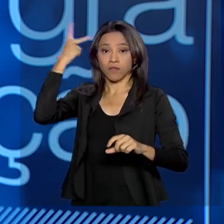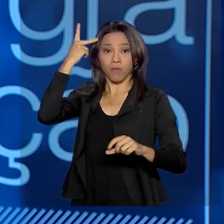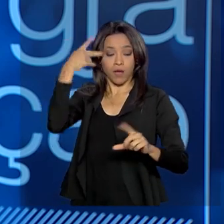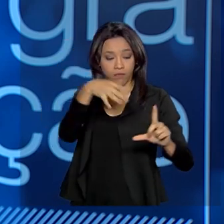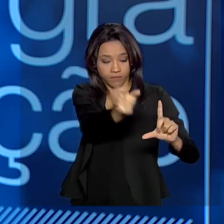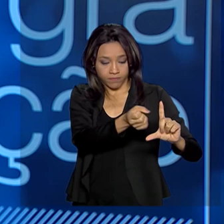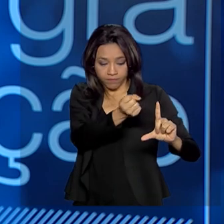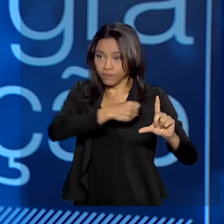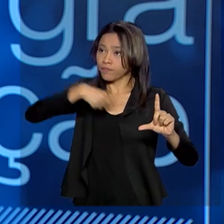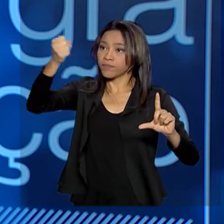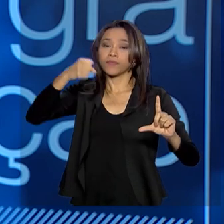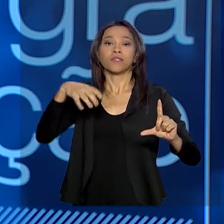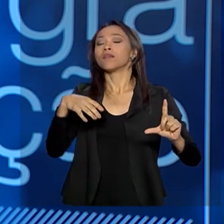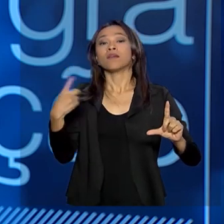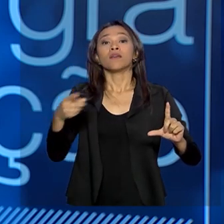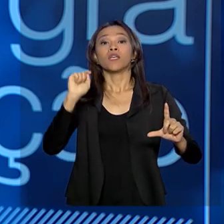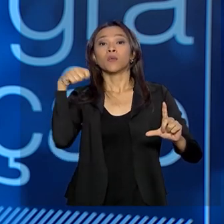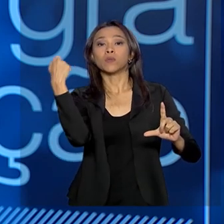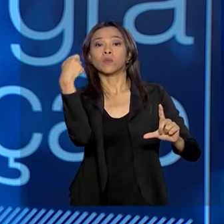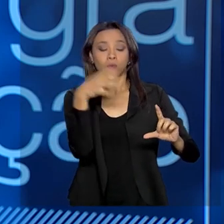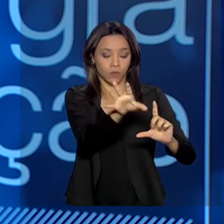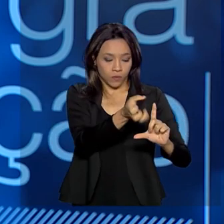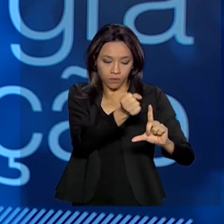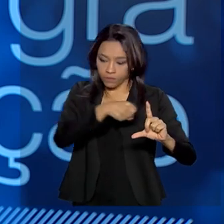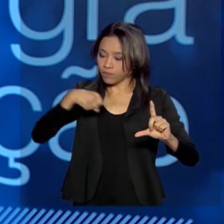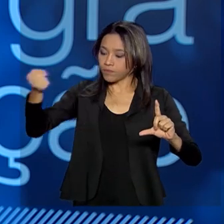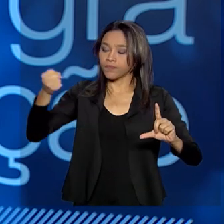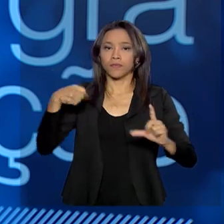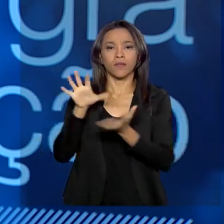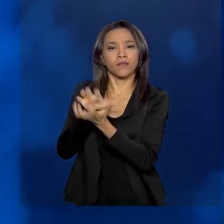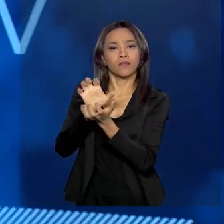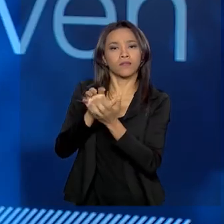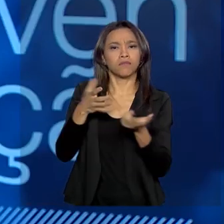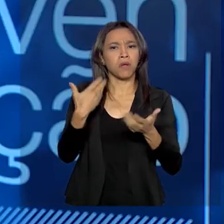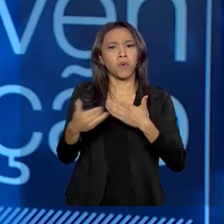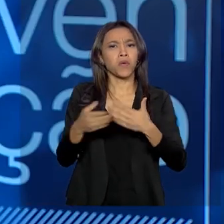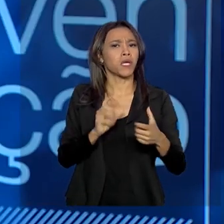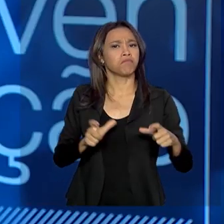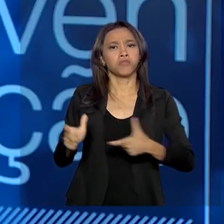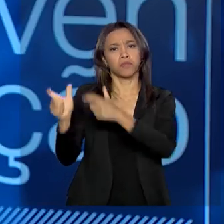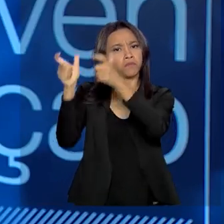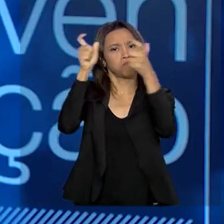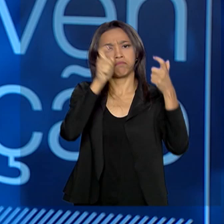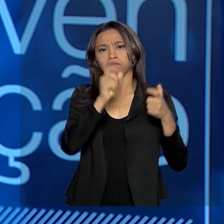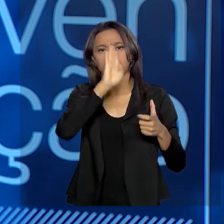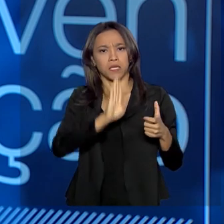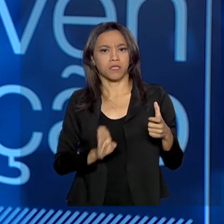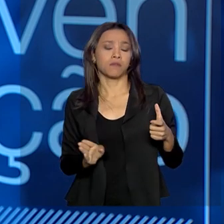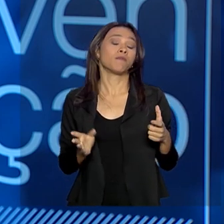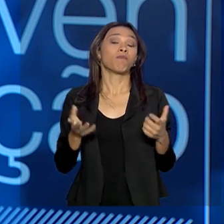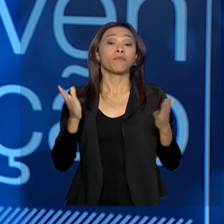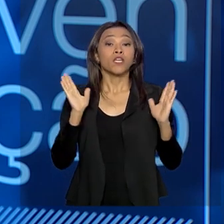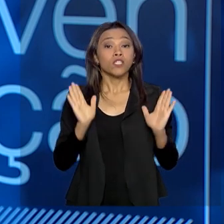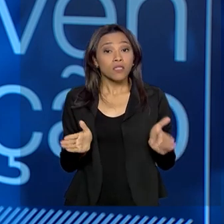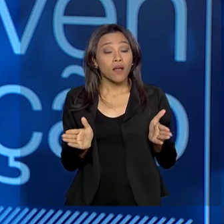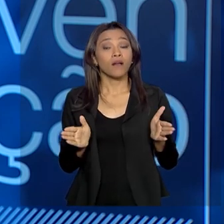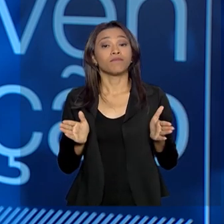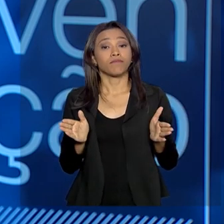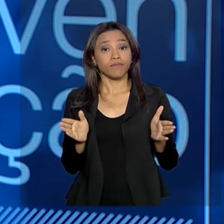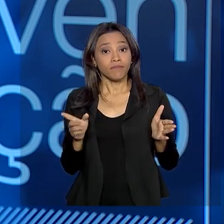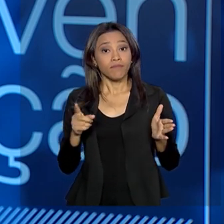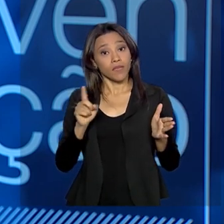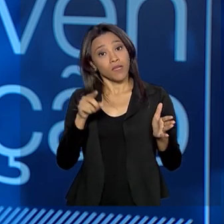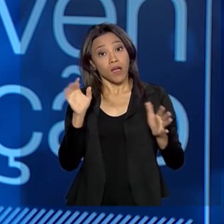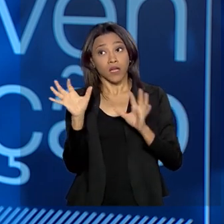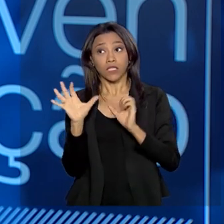Catarina, para o Rio Grande do Sul, para o Recife, para qualquer ponto do país. Depois, uma vez que esteja já estabilizado, vai a sua